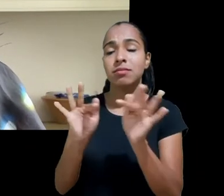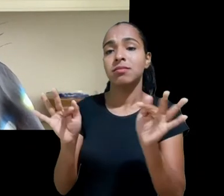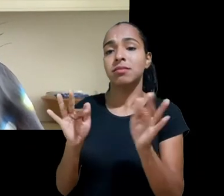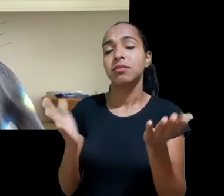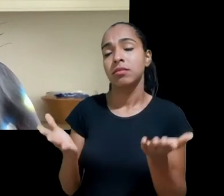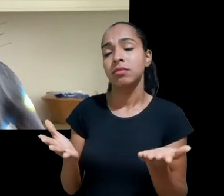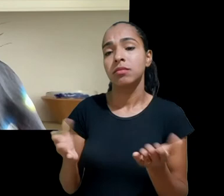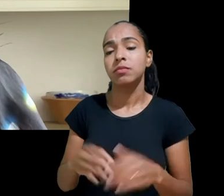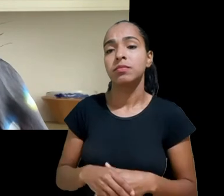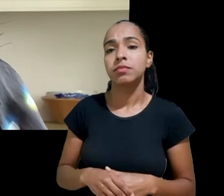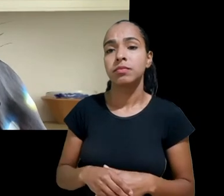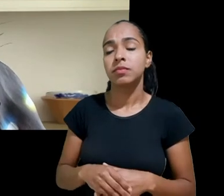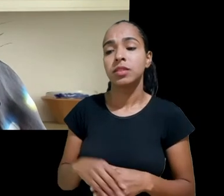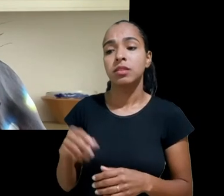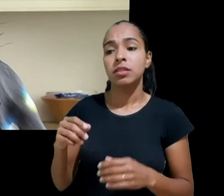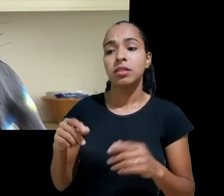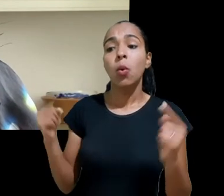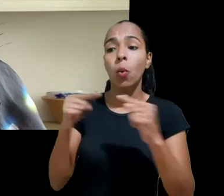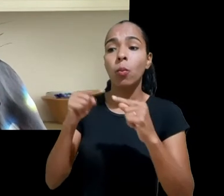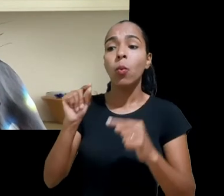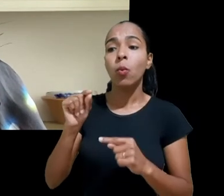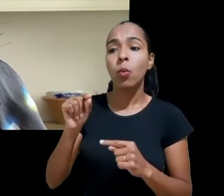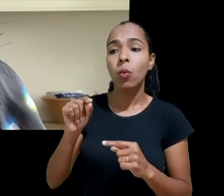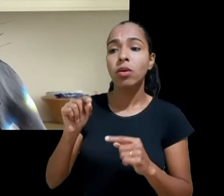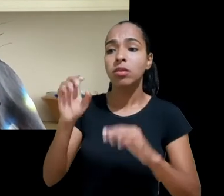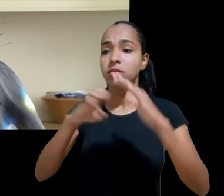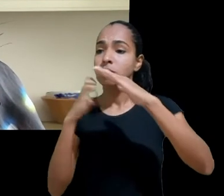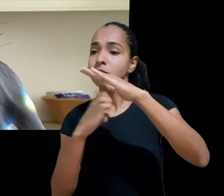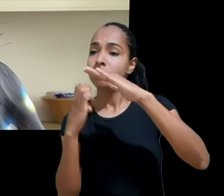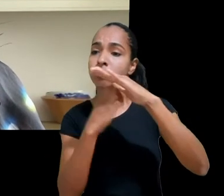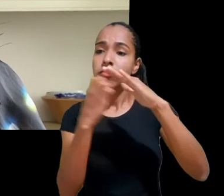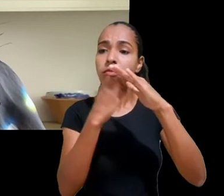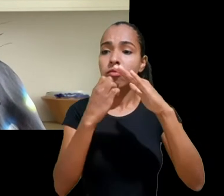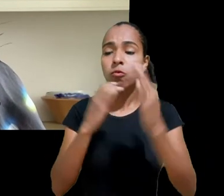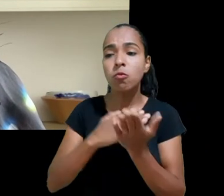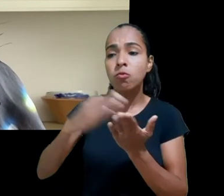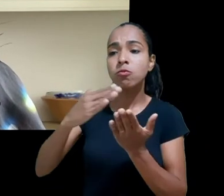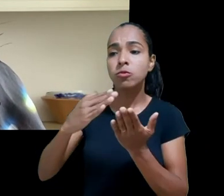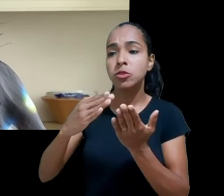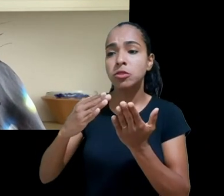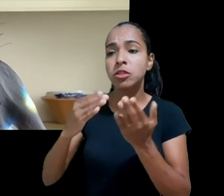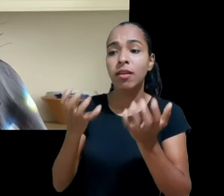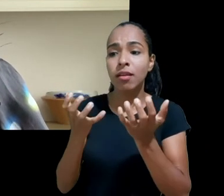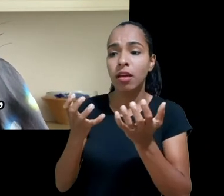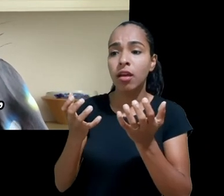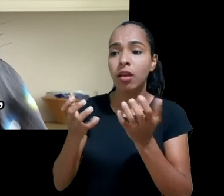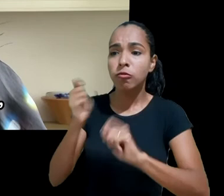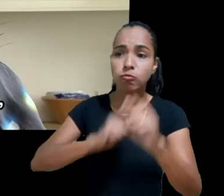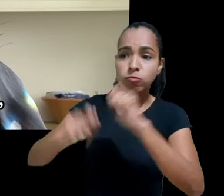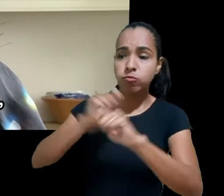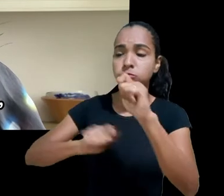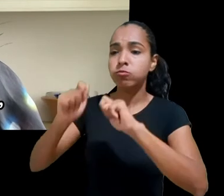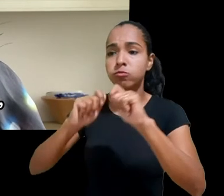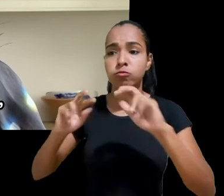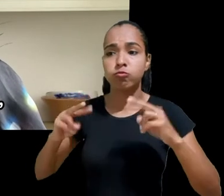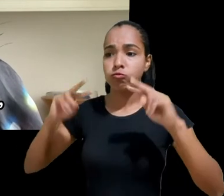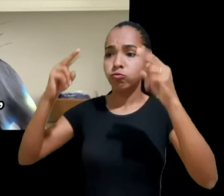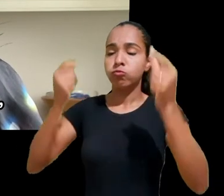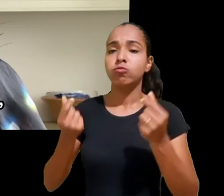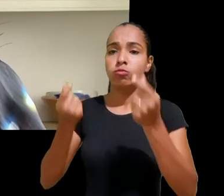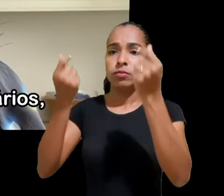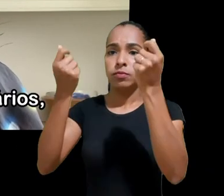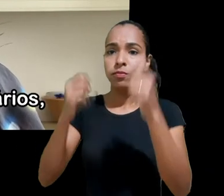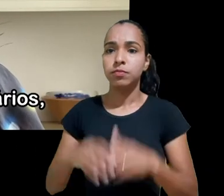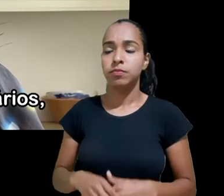as monopolias built on the ownership e profits de big data through a sort of algorithmic